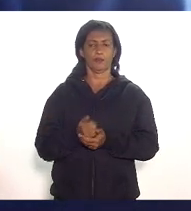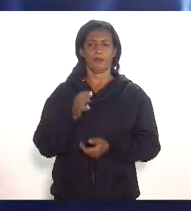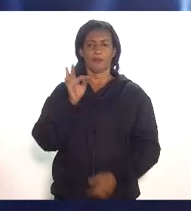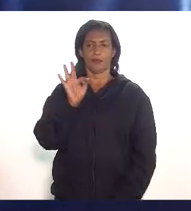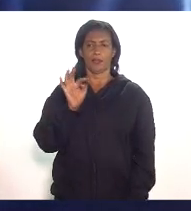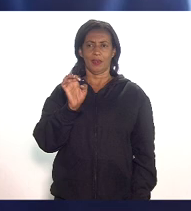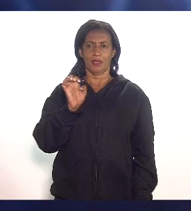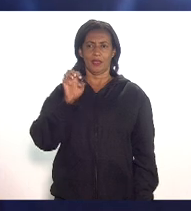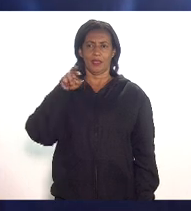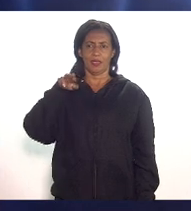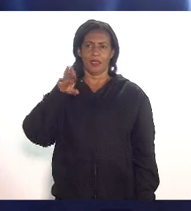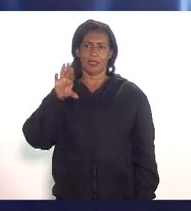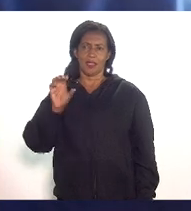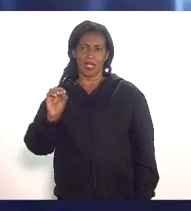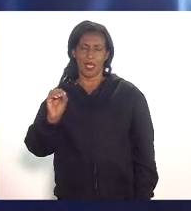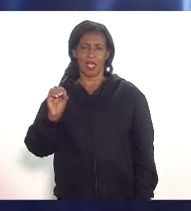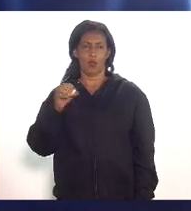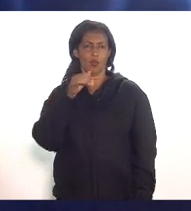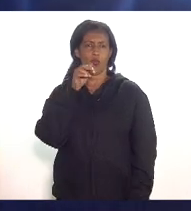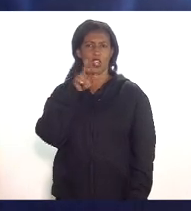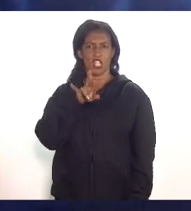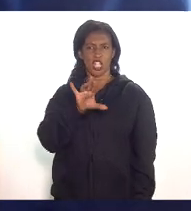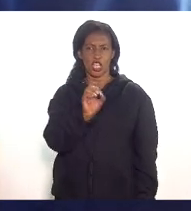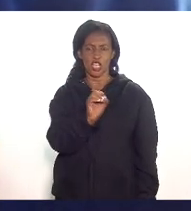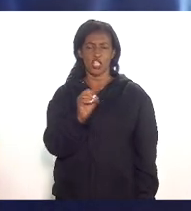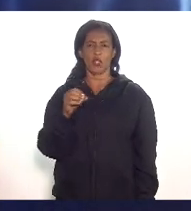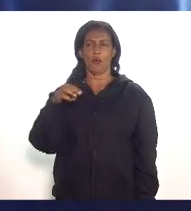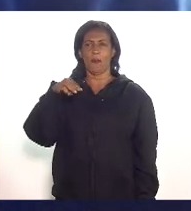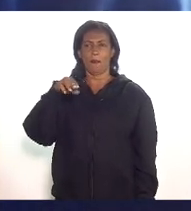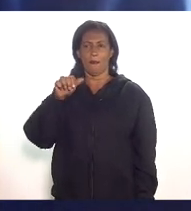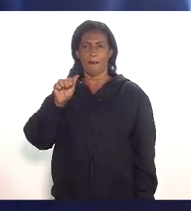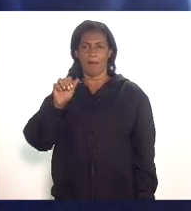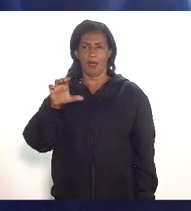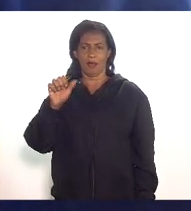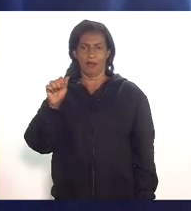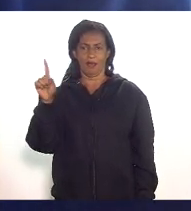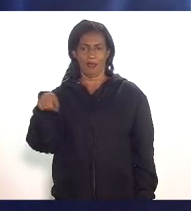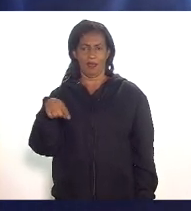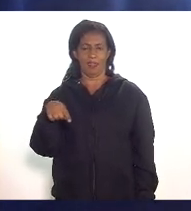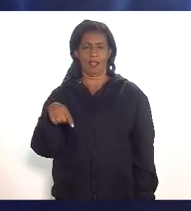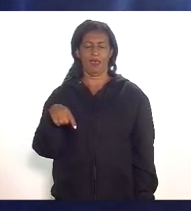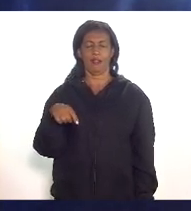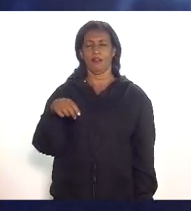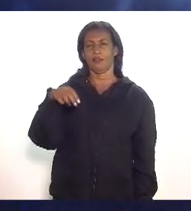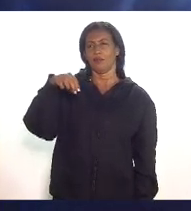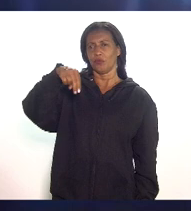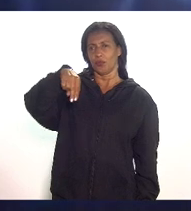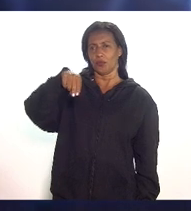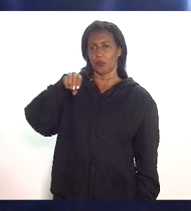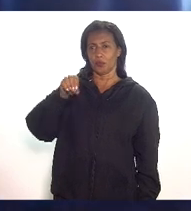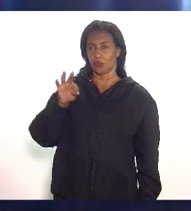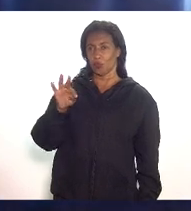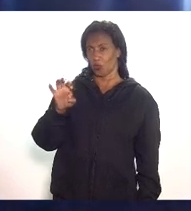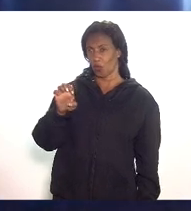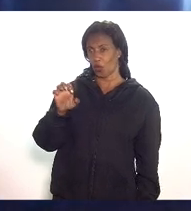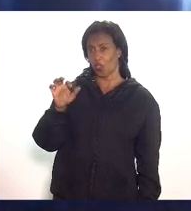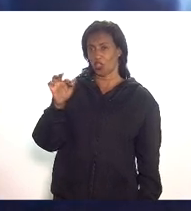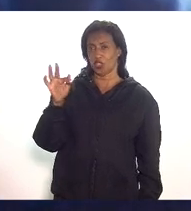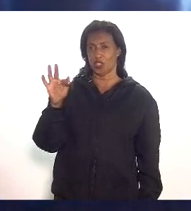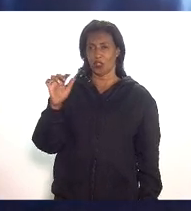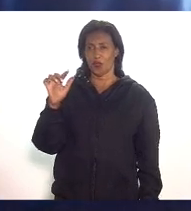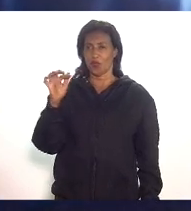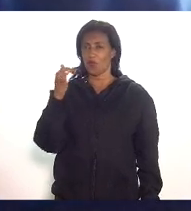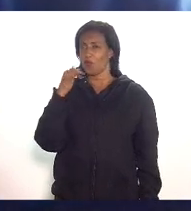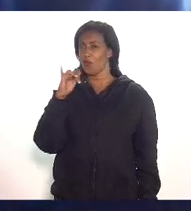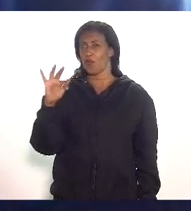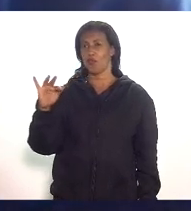Rio Termo Macaé Norte Fulminense são as termas de extrema importância para o sistema elétrico aqui no